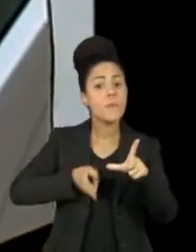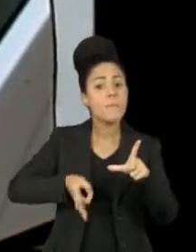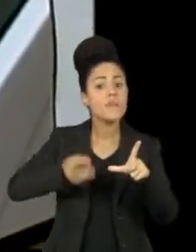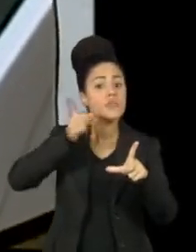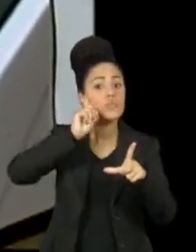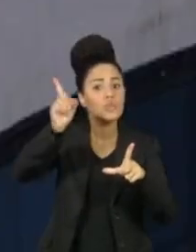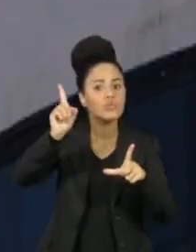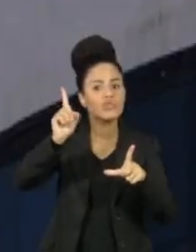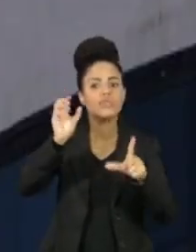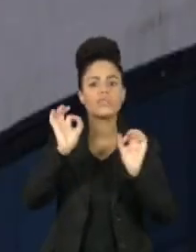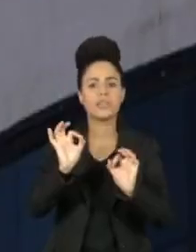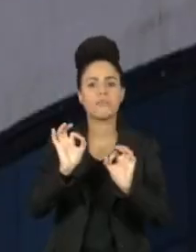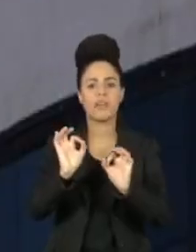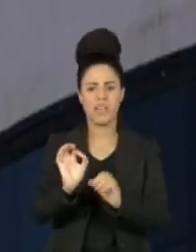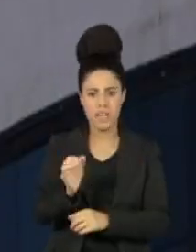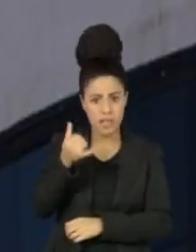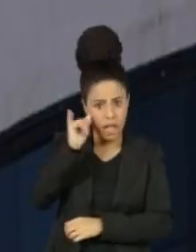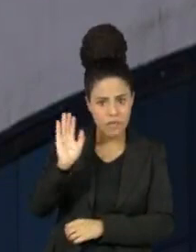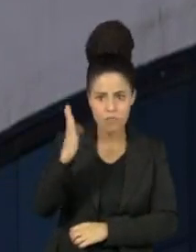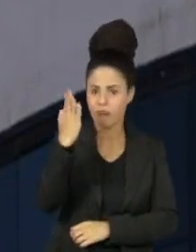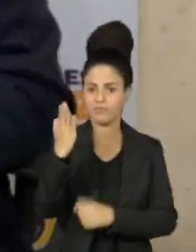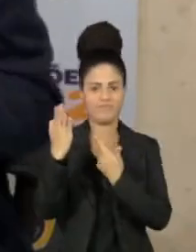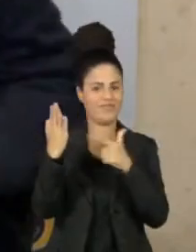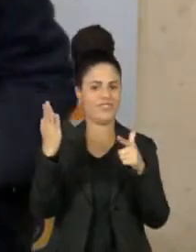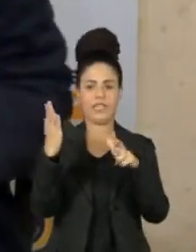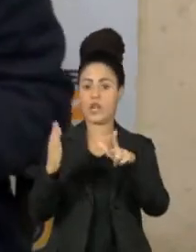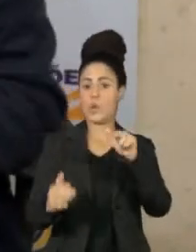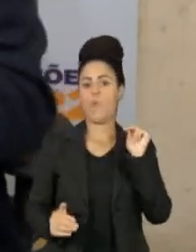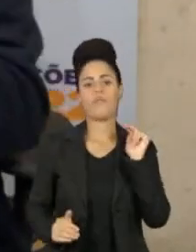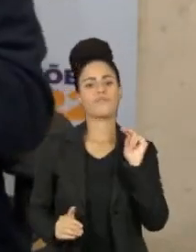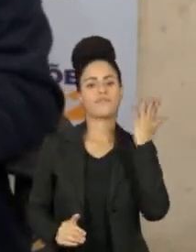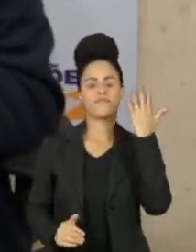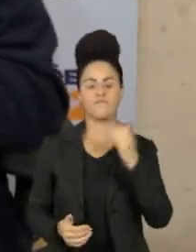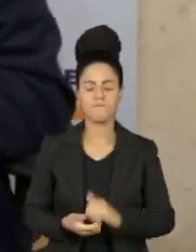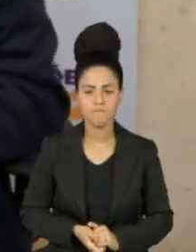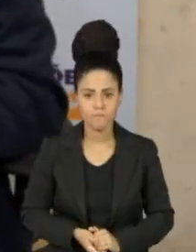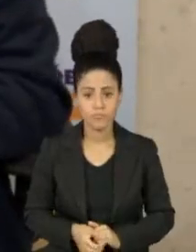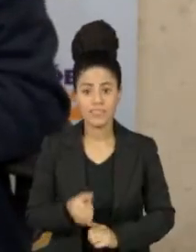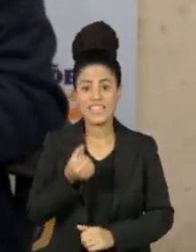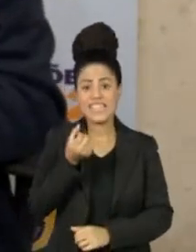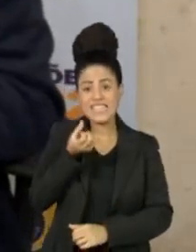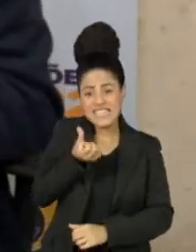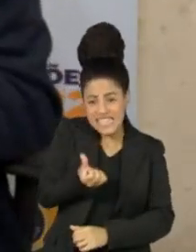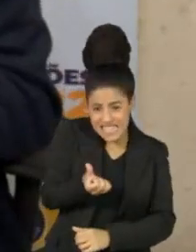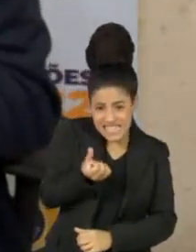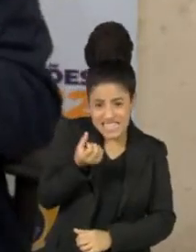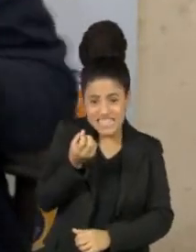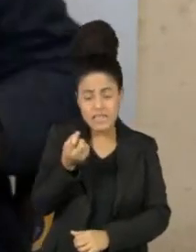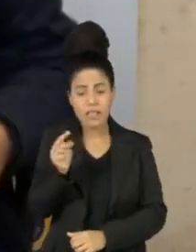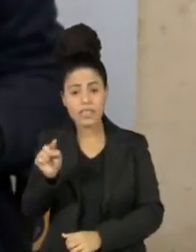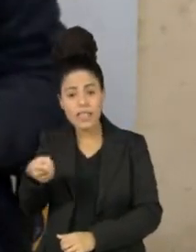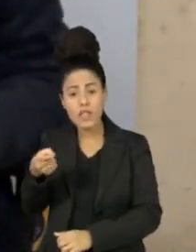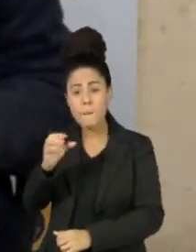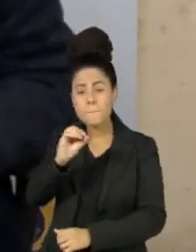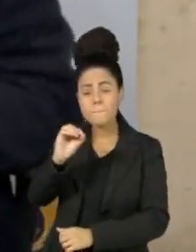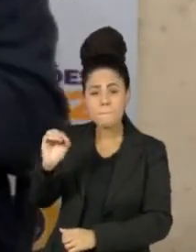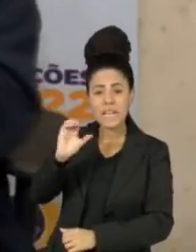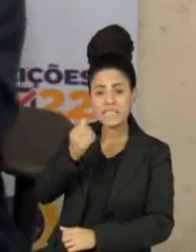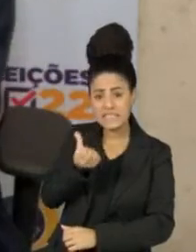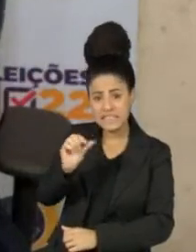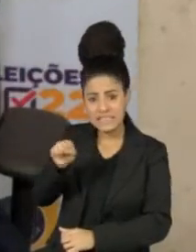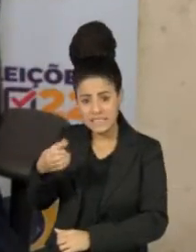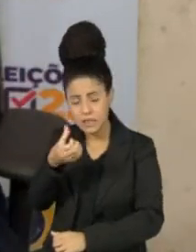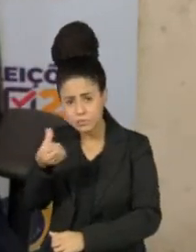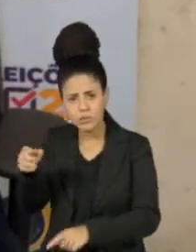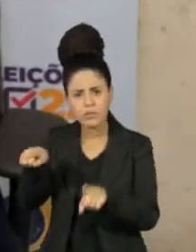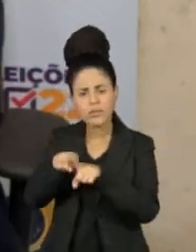e sem registro de qualquer irregularidade. Neste domingo, quase 600 mil urnas serão usadas em todo o país. E